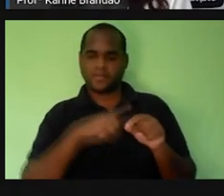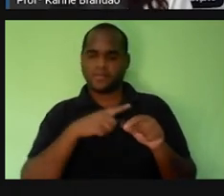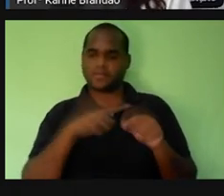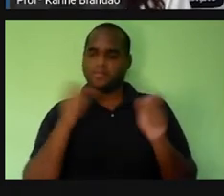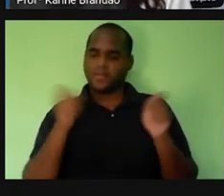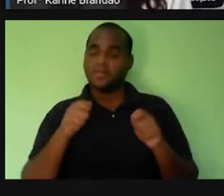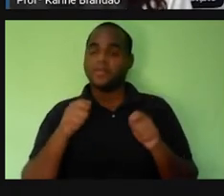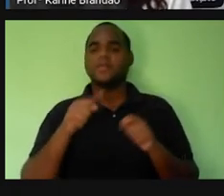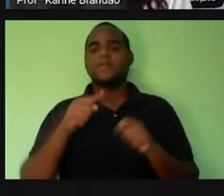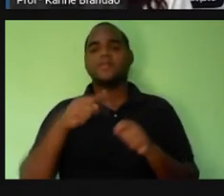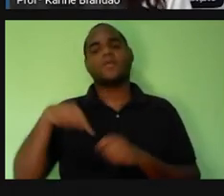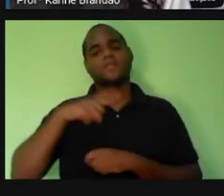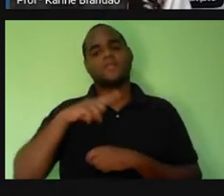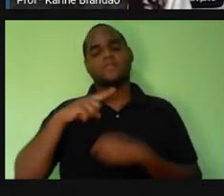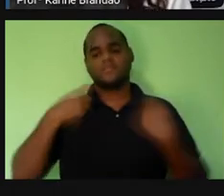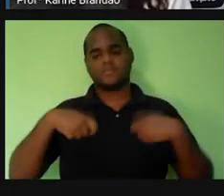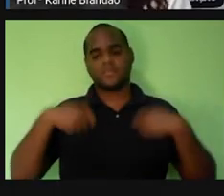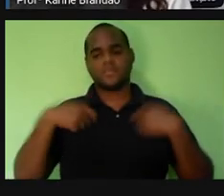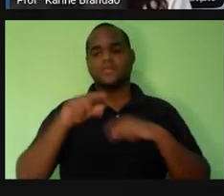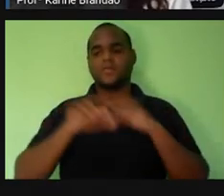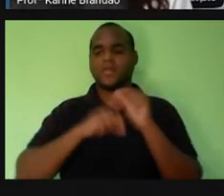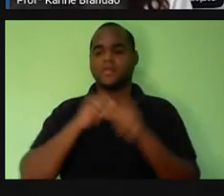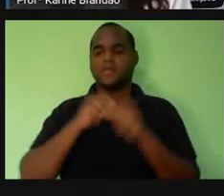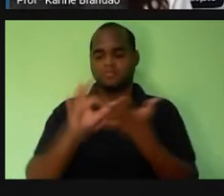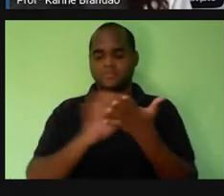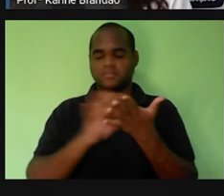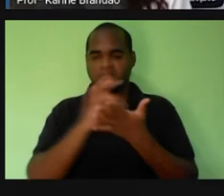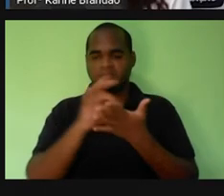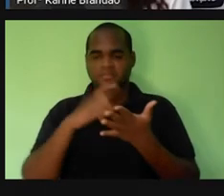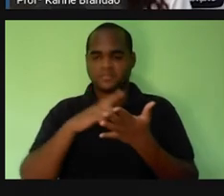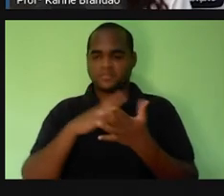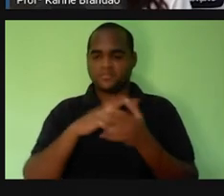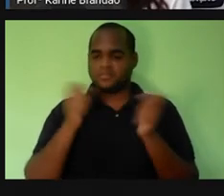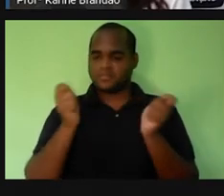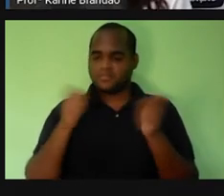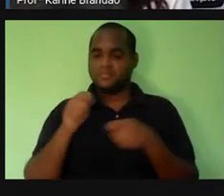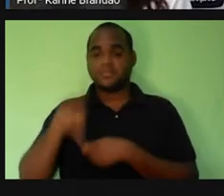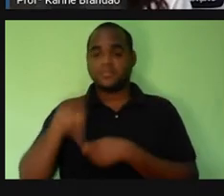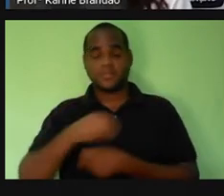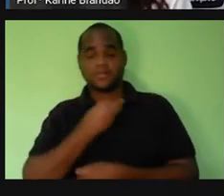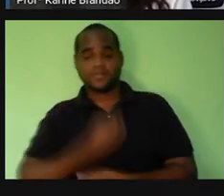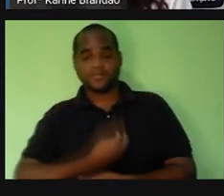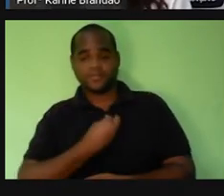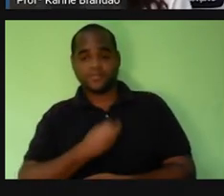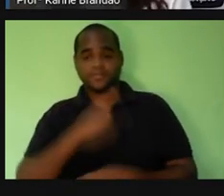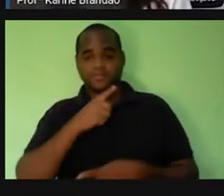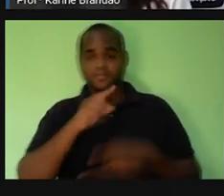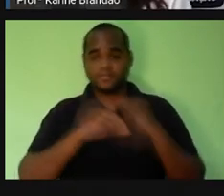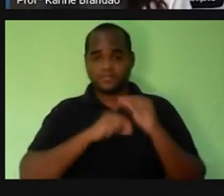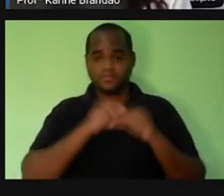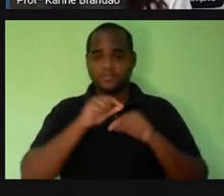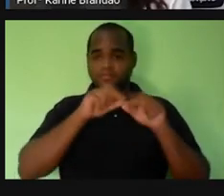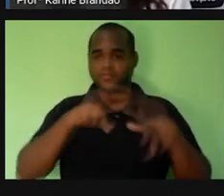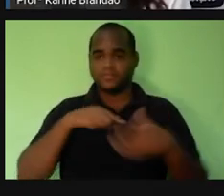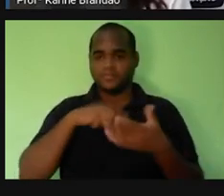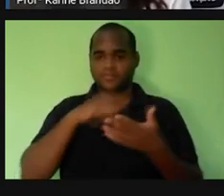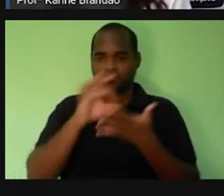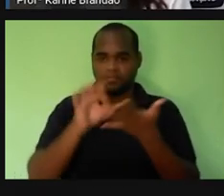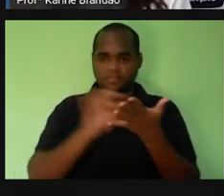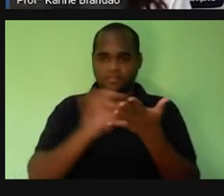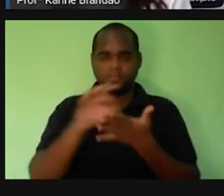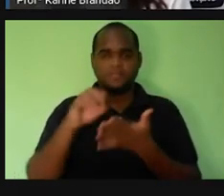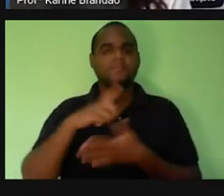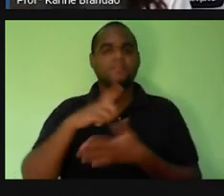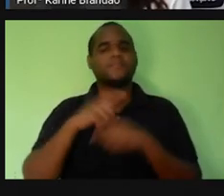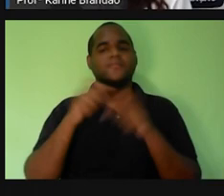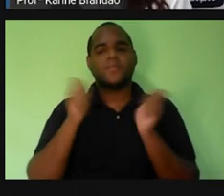Ou seja, a gente precisa de pelo menos uma célula para que a vida exista, não é? E que as células, né? Elas têm